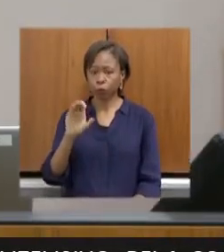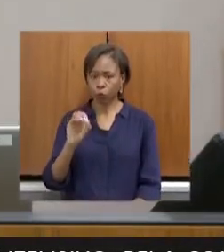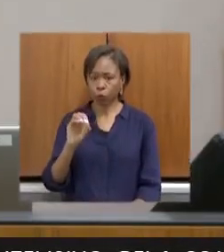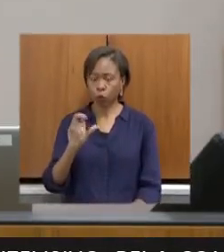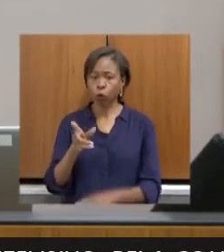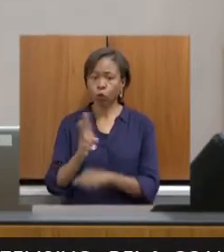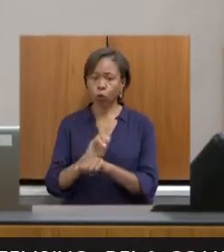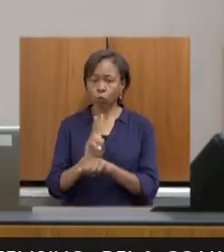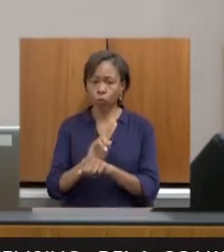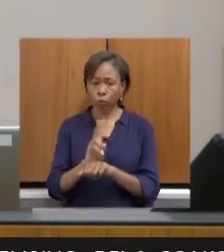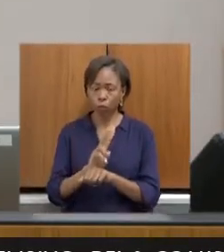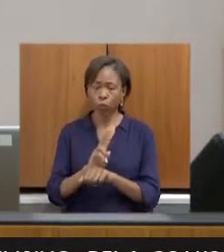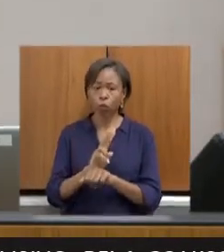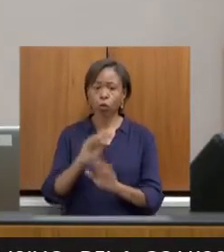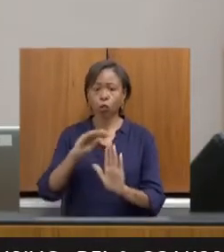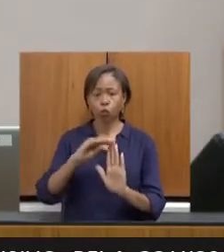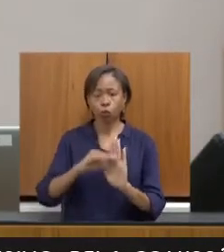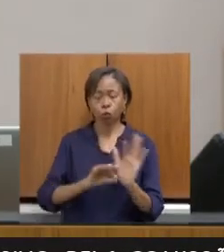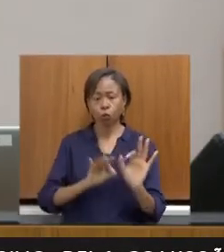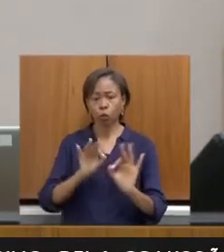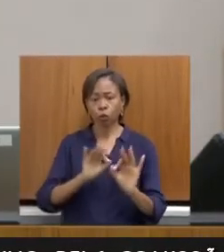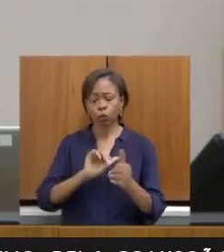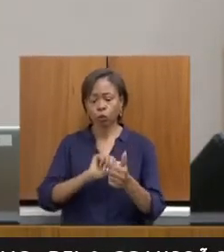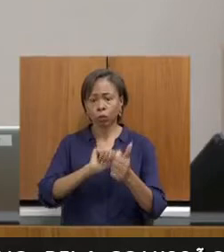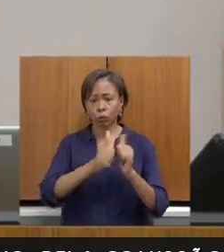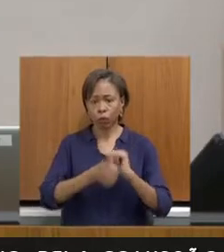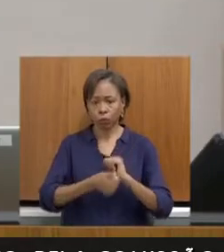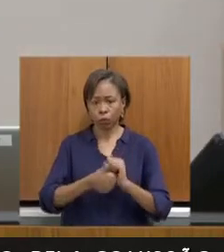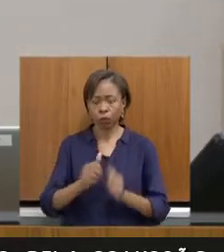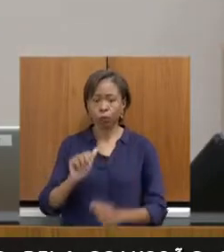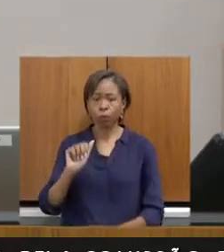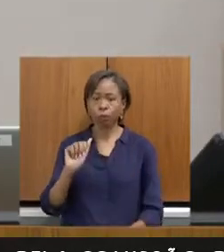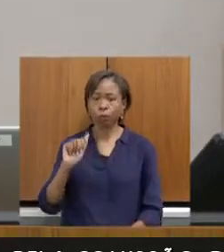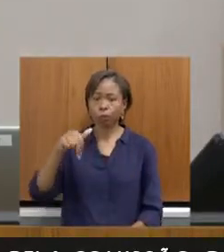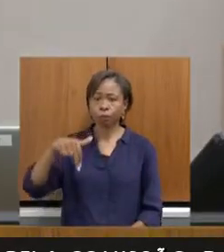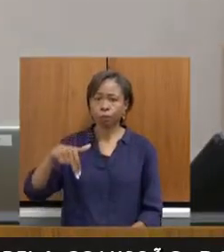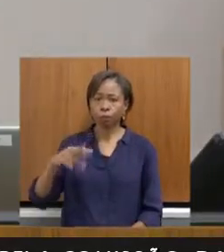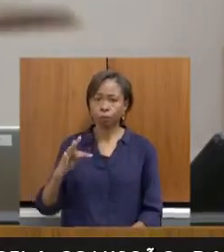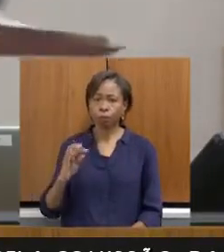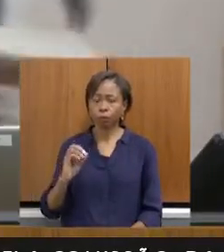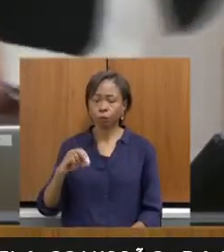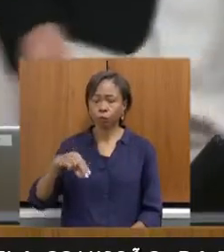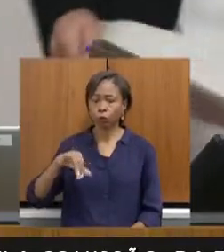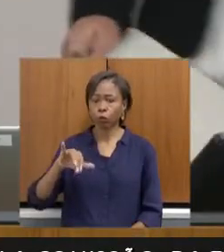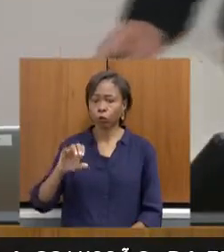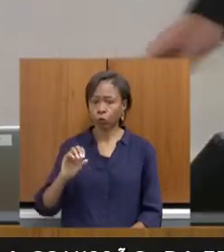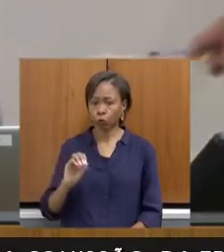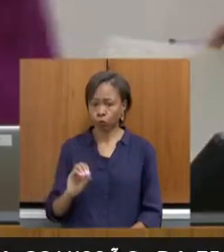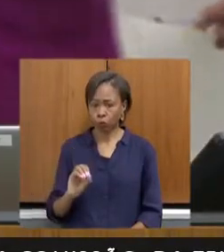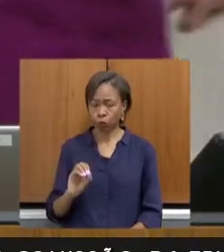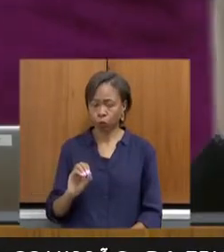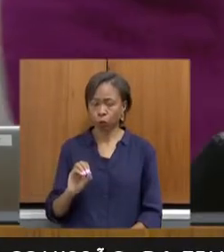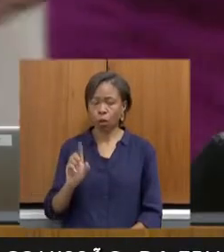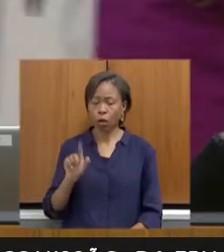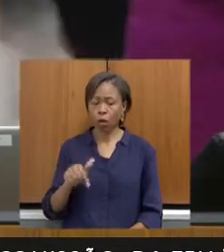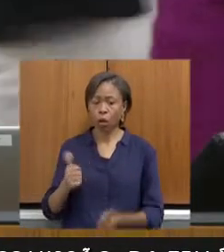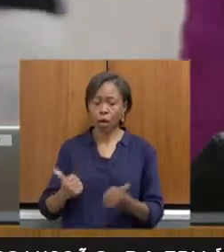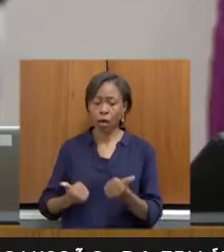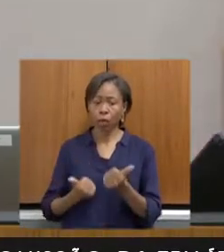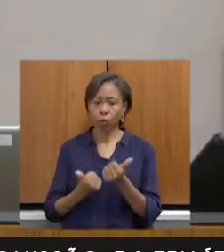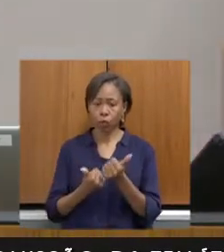superintendente de Programas Esportivos. Antônio Eduardo, Viana Miranda, assessor,